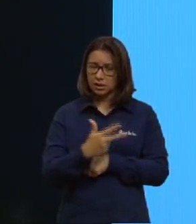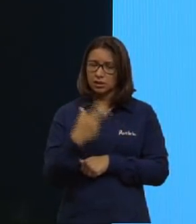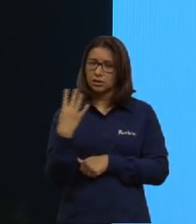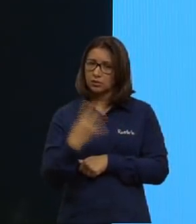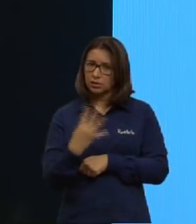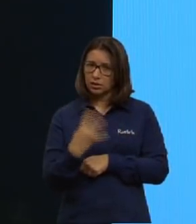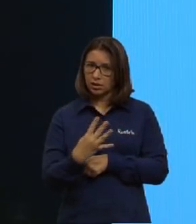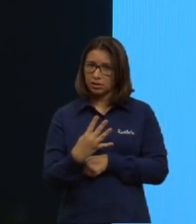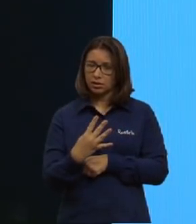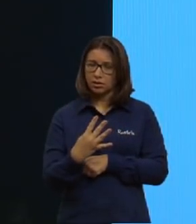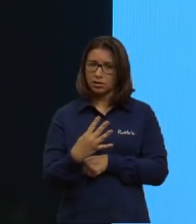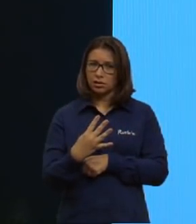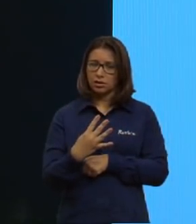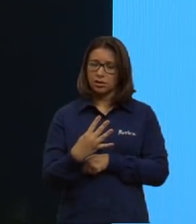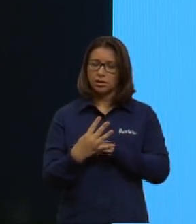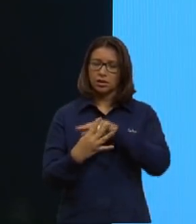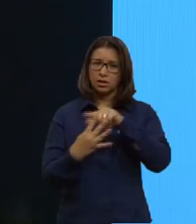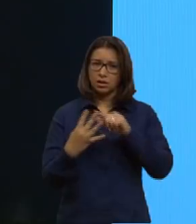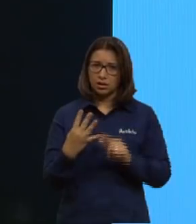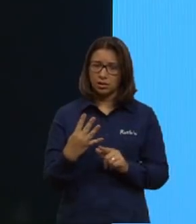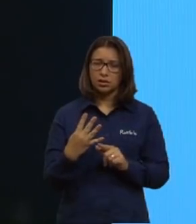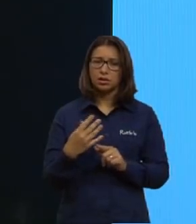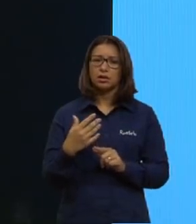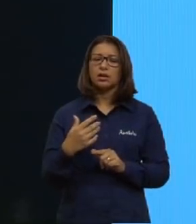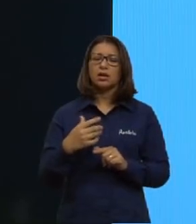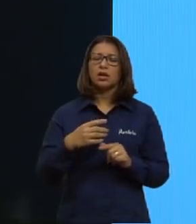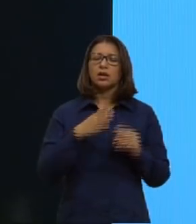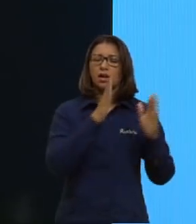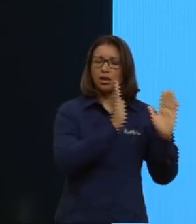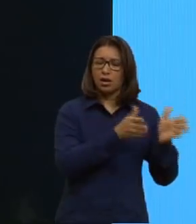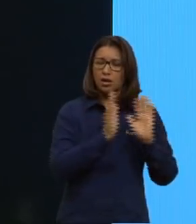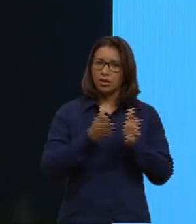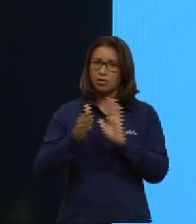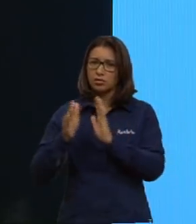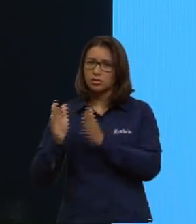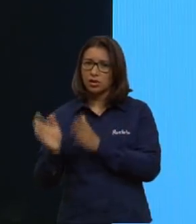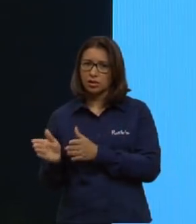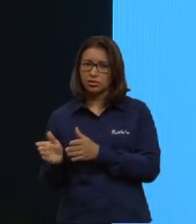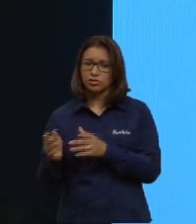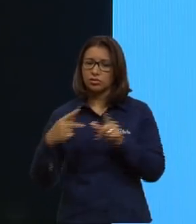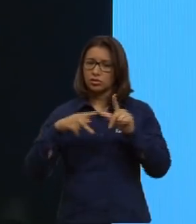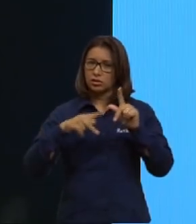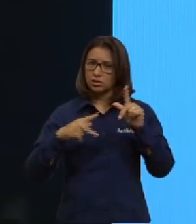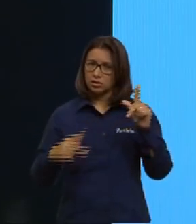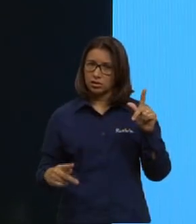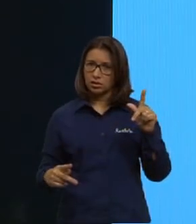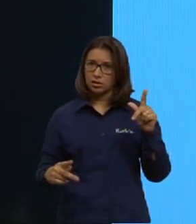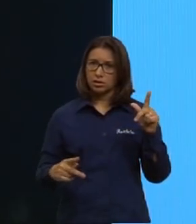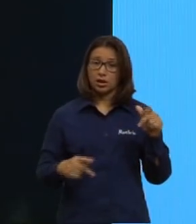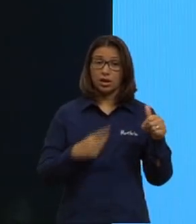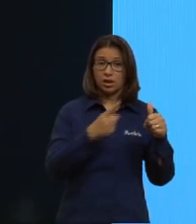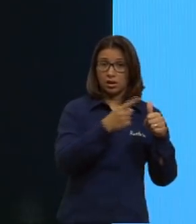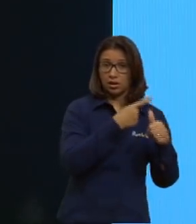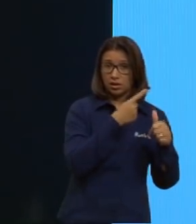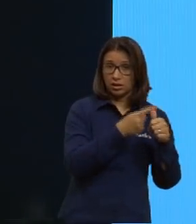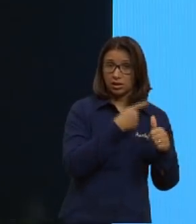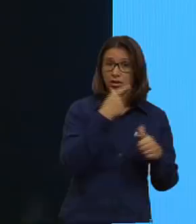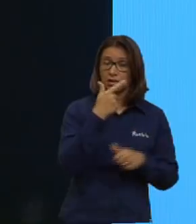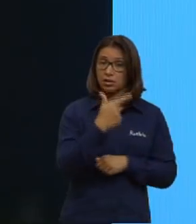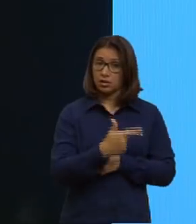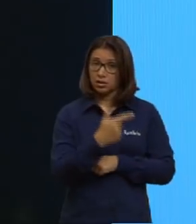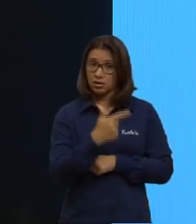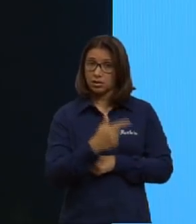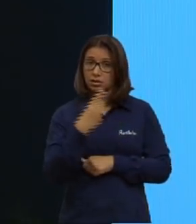Que são, digamos assim, os estágios da formação dessa proteína, né? Sendo aqui primeiro, segundo,